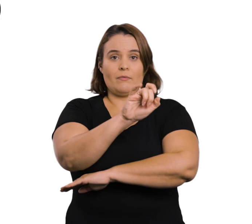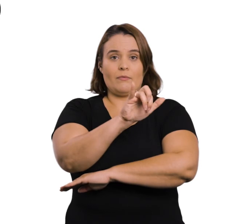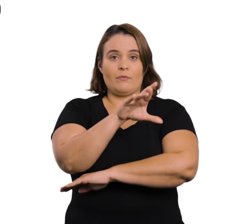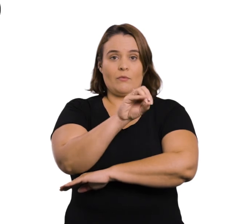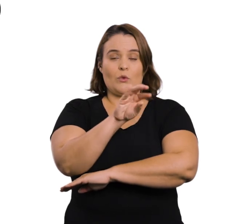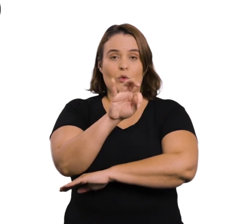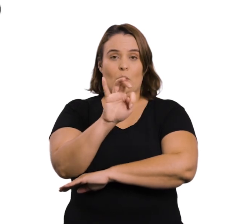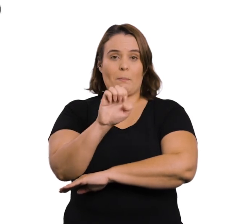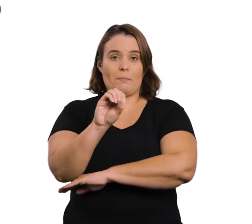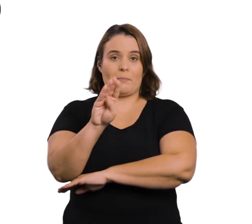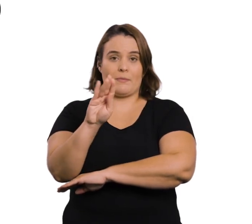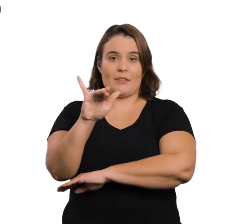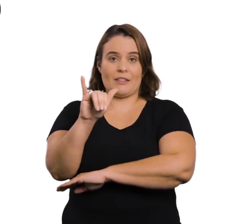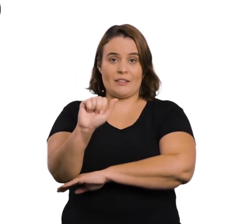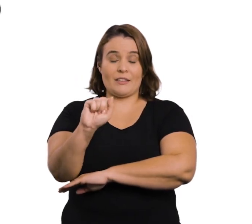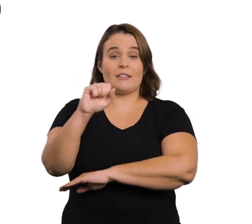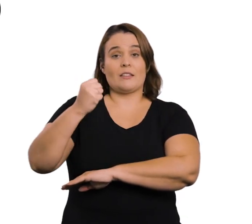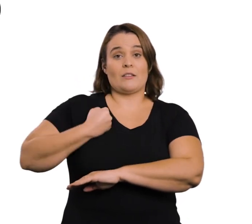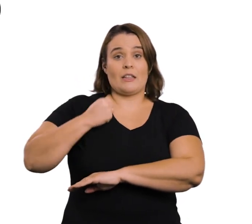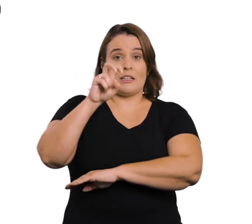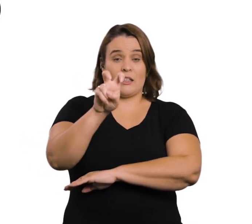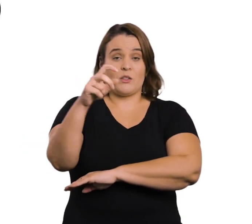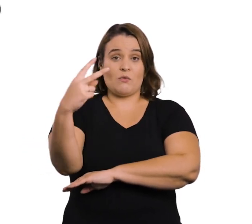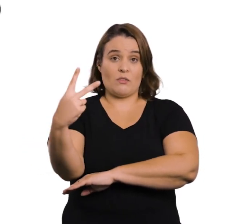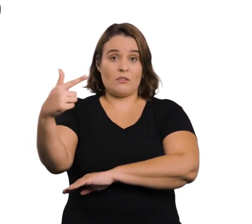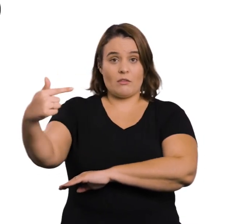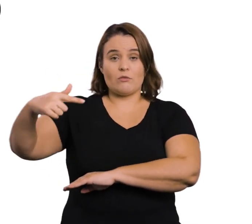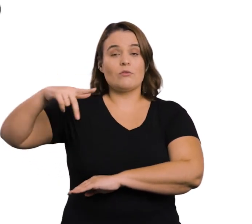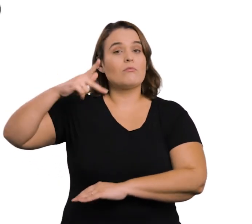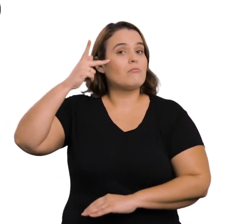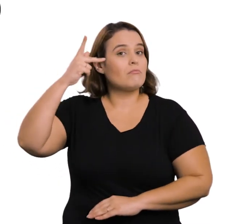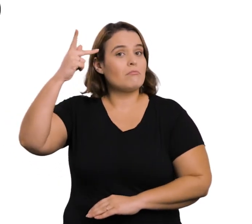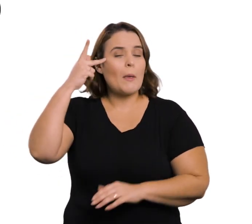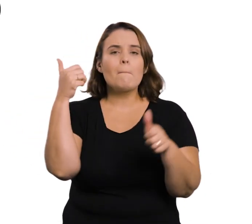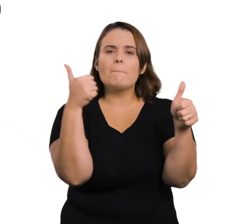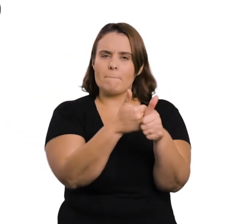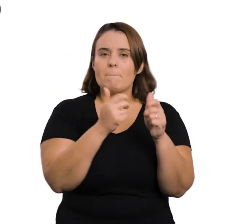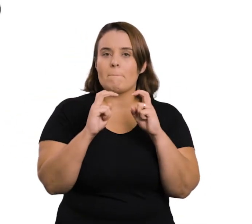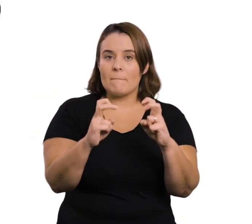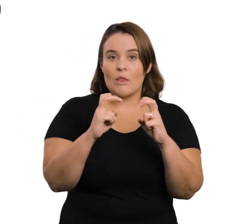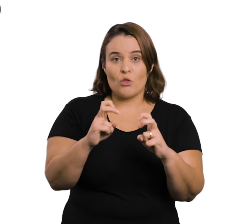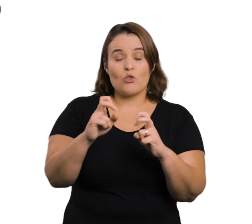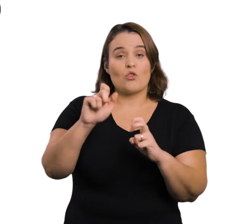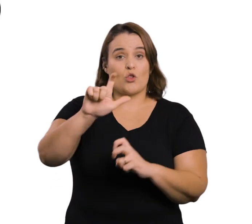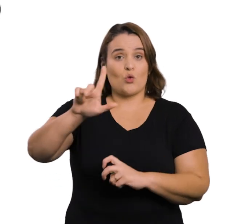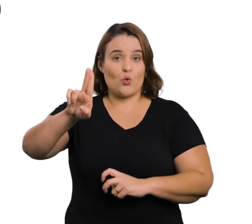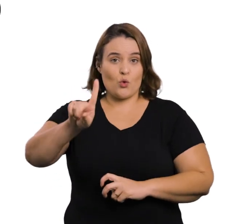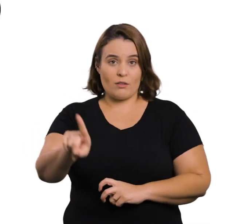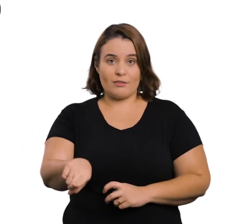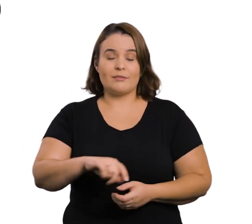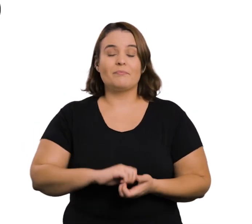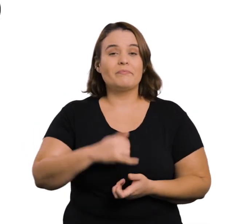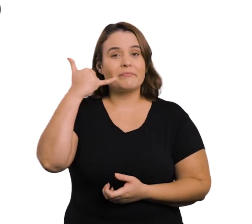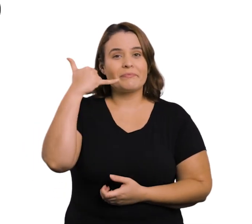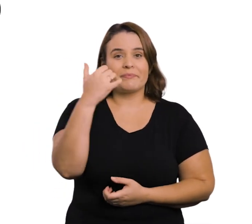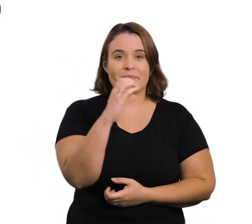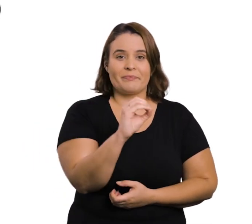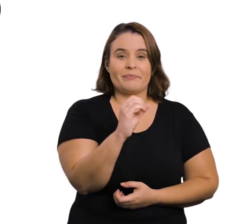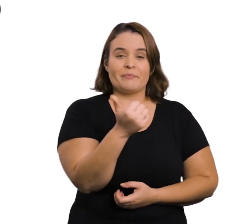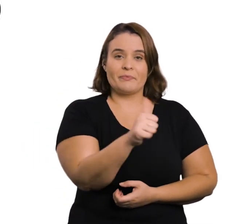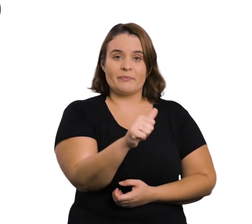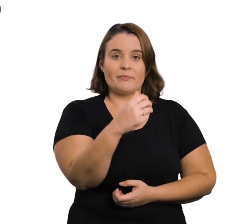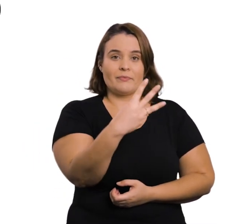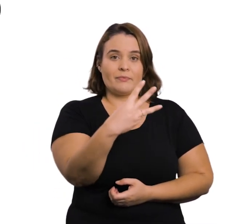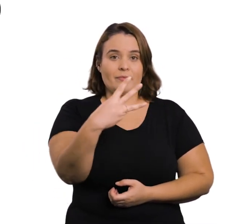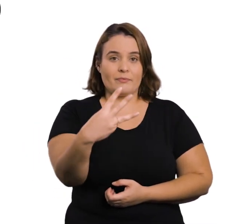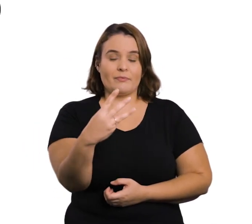Tobias 527, São Paulo, SP Próximo ao Metro Luz Telefone 011